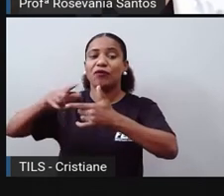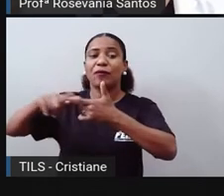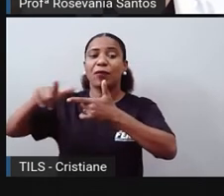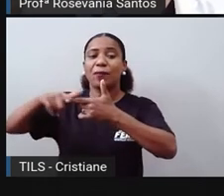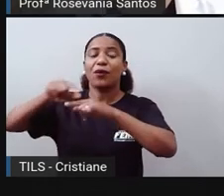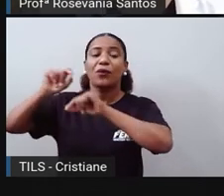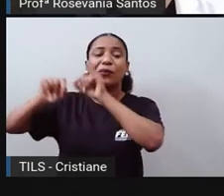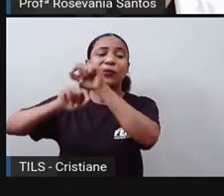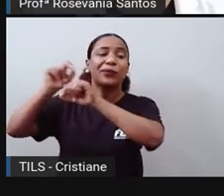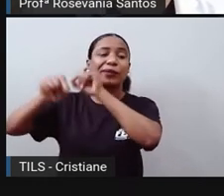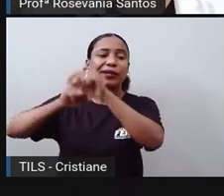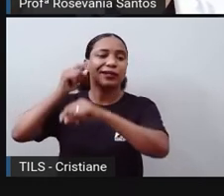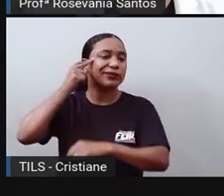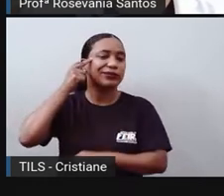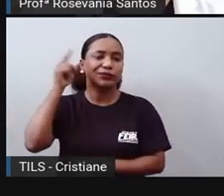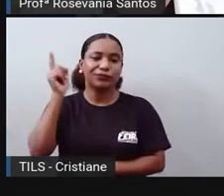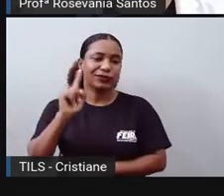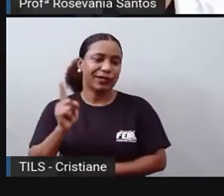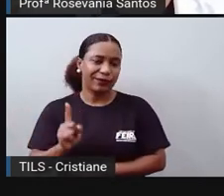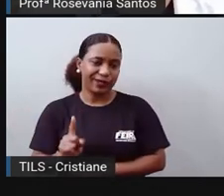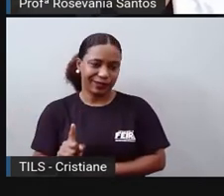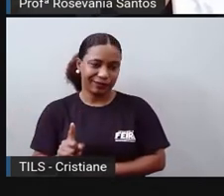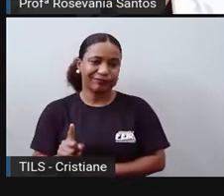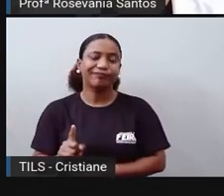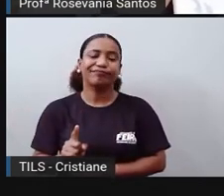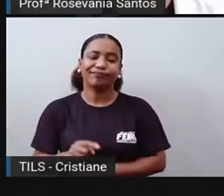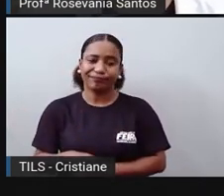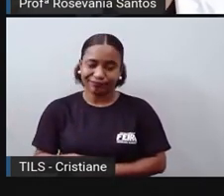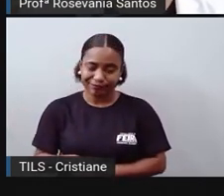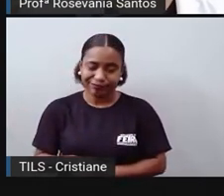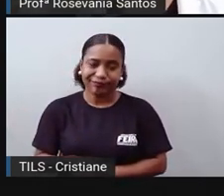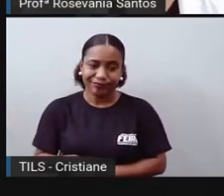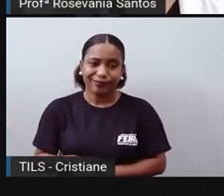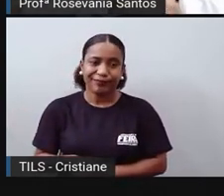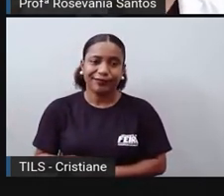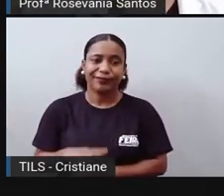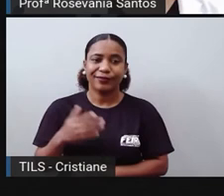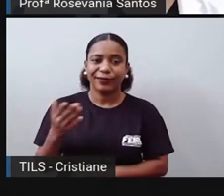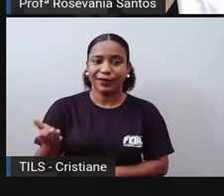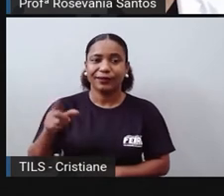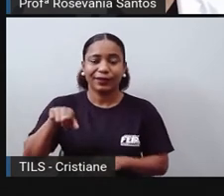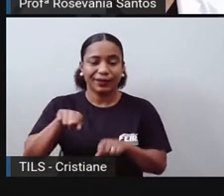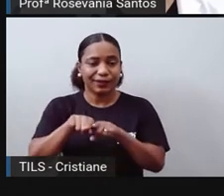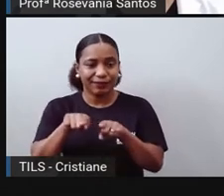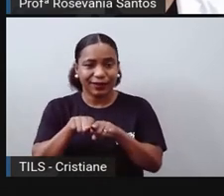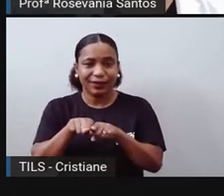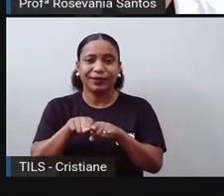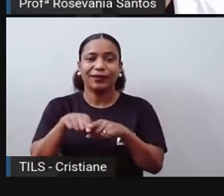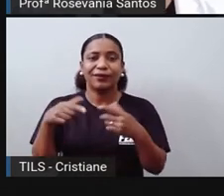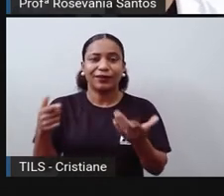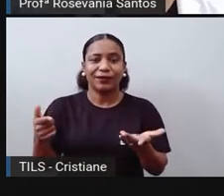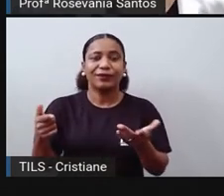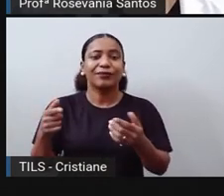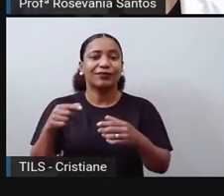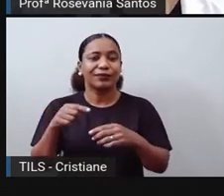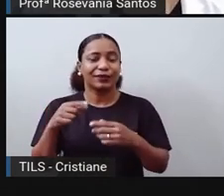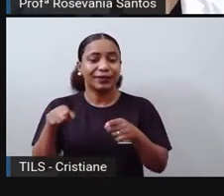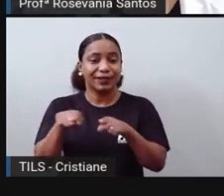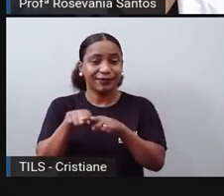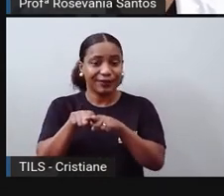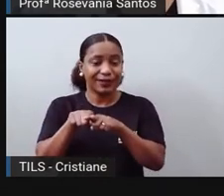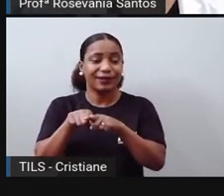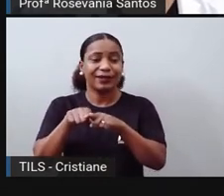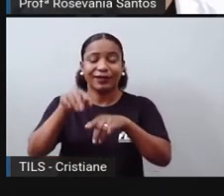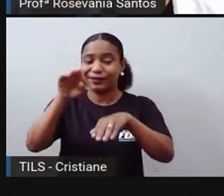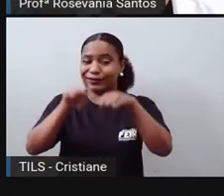problemas que praticamente não era o dobro daqueles que a gente achava que tinha. Tem também a questão da desigualdade tecnológica, não era todo mundo